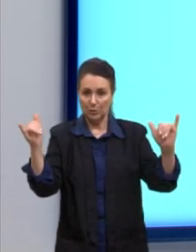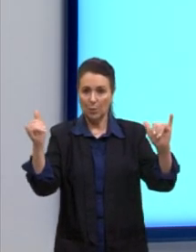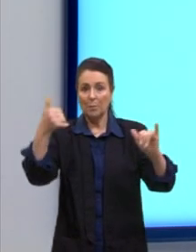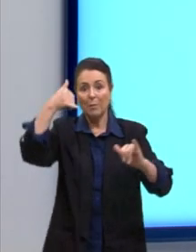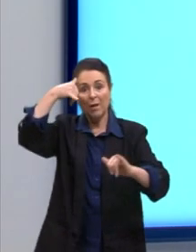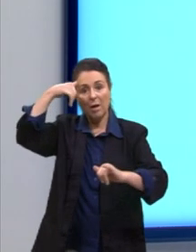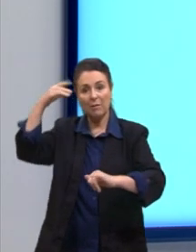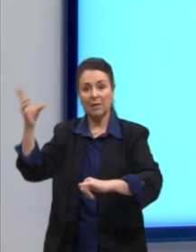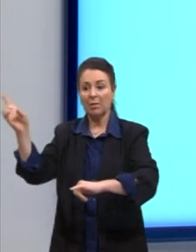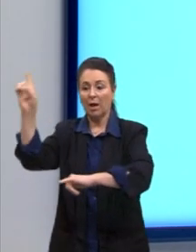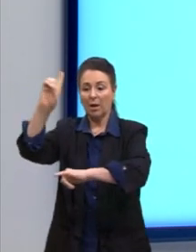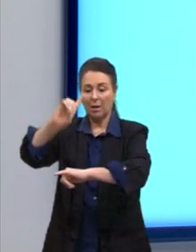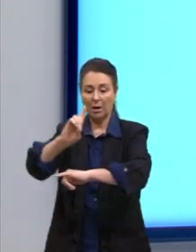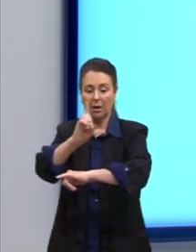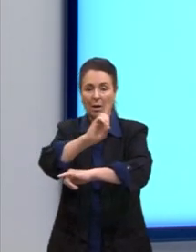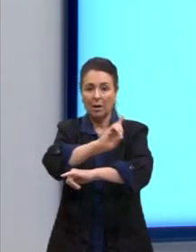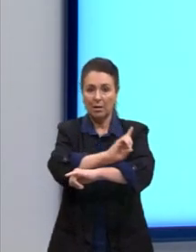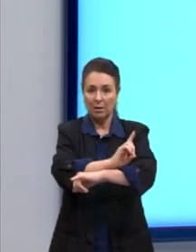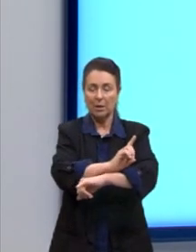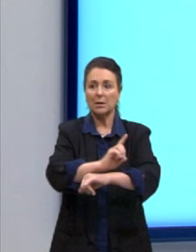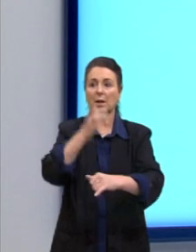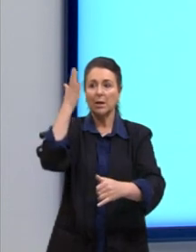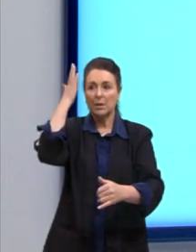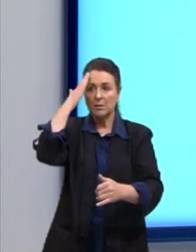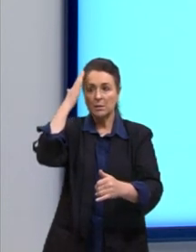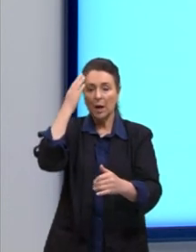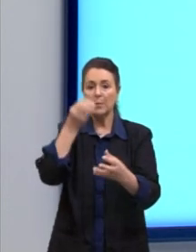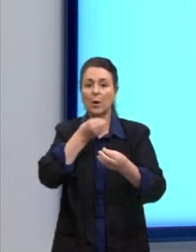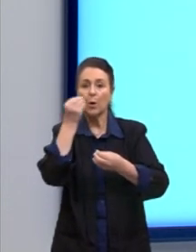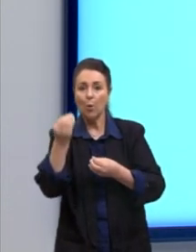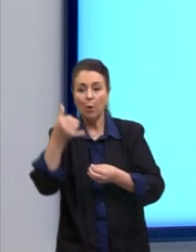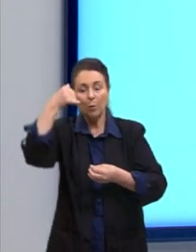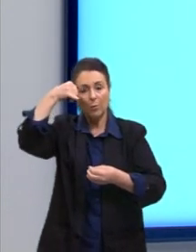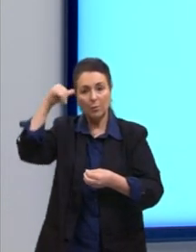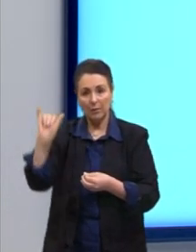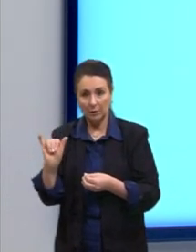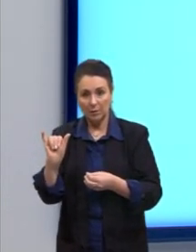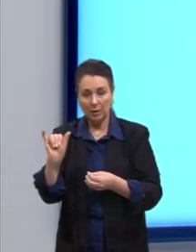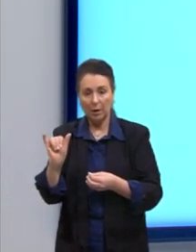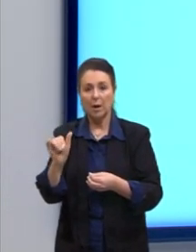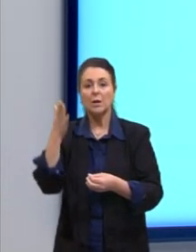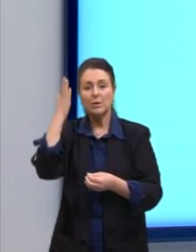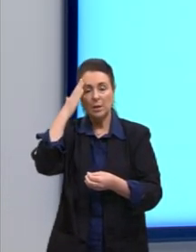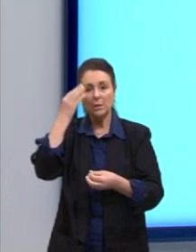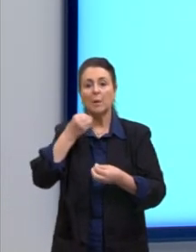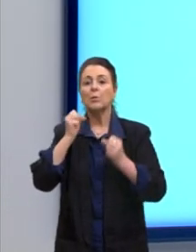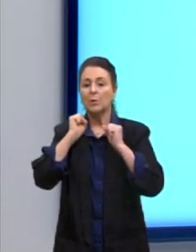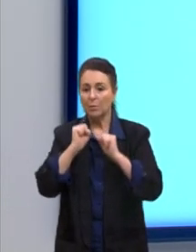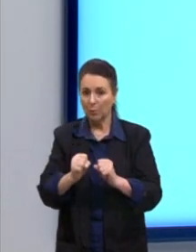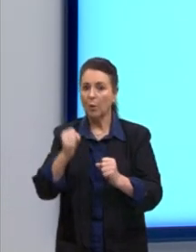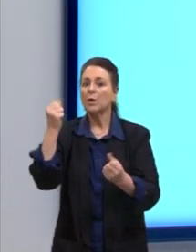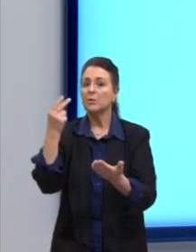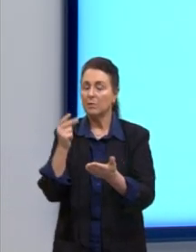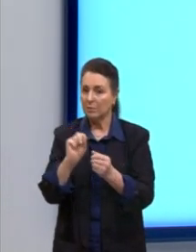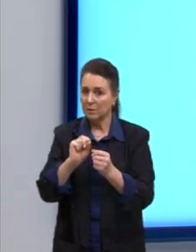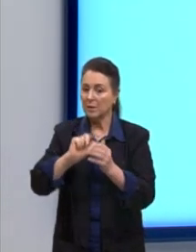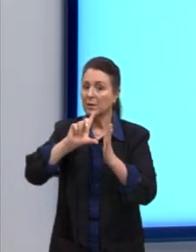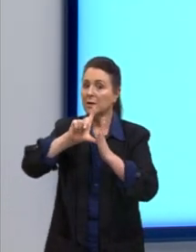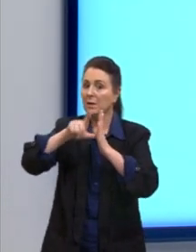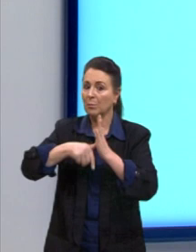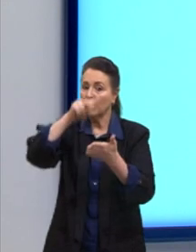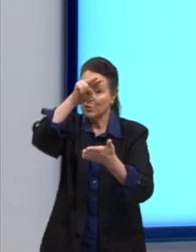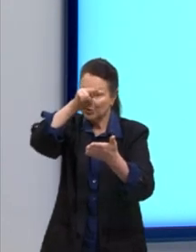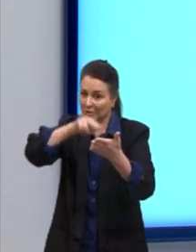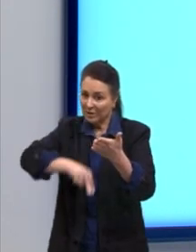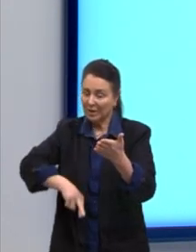Você sabe que a dengue mata, você sabe como combater. Então, você já sabe o que pode fazer depois de ler